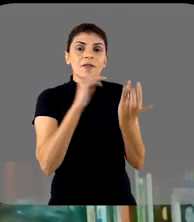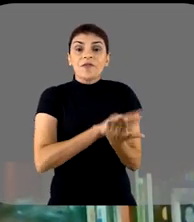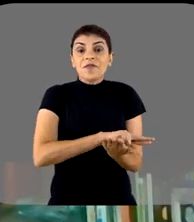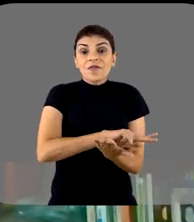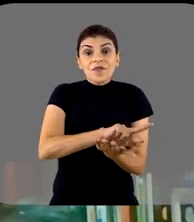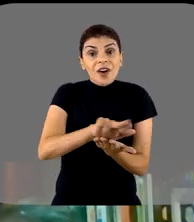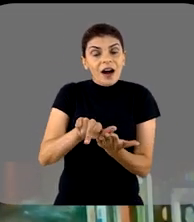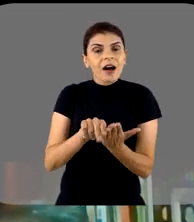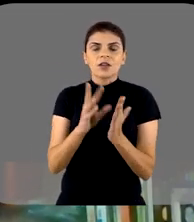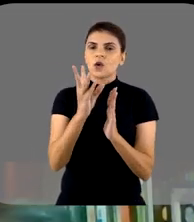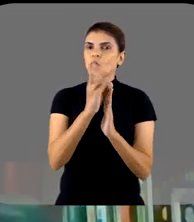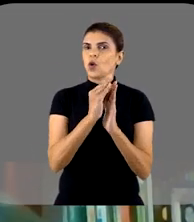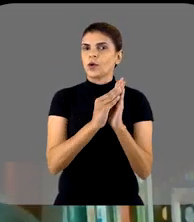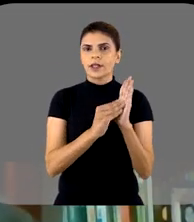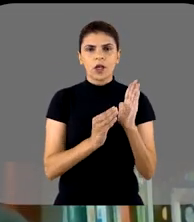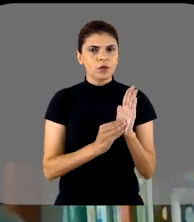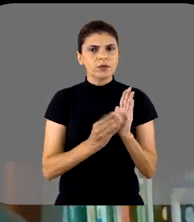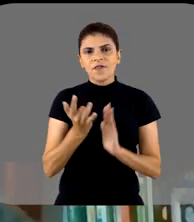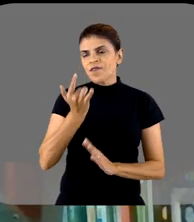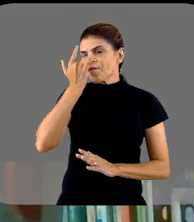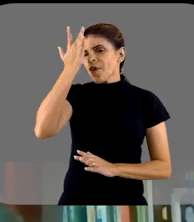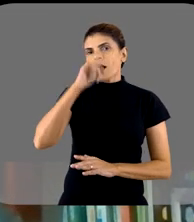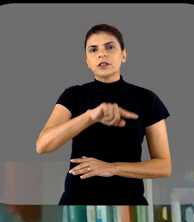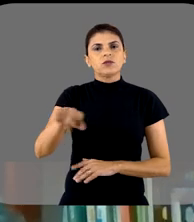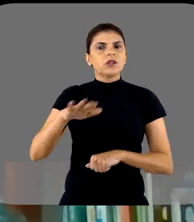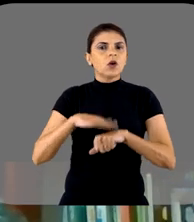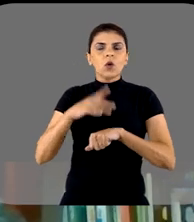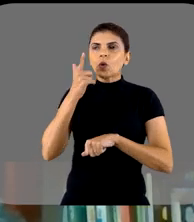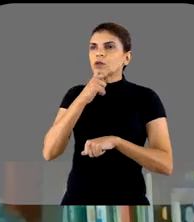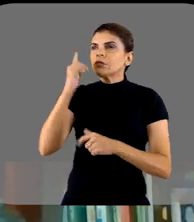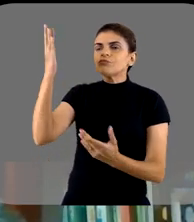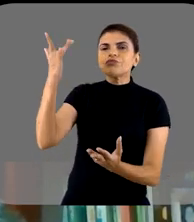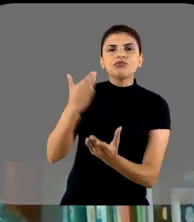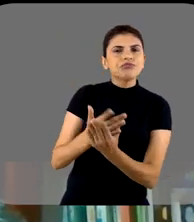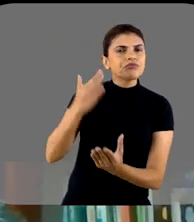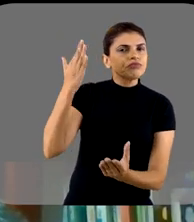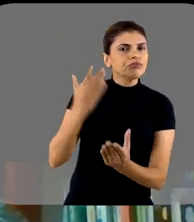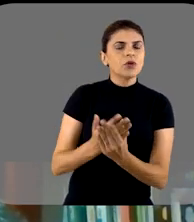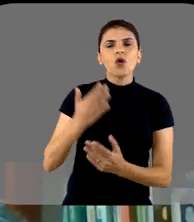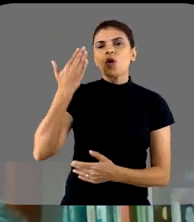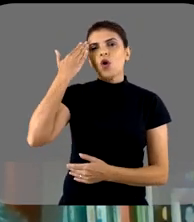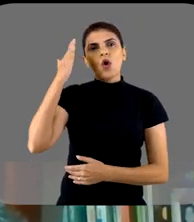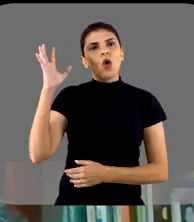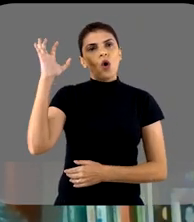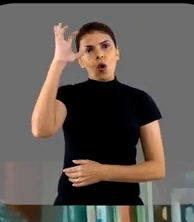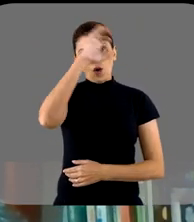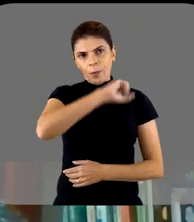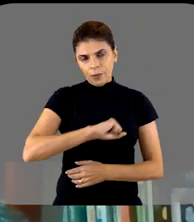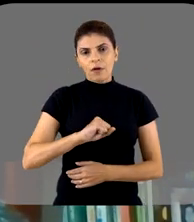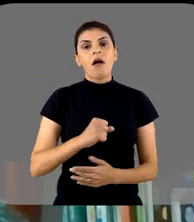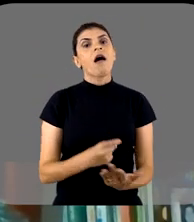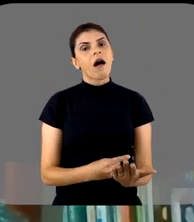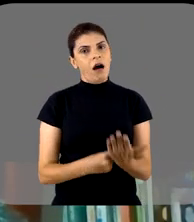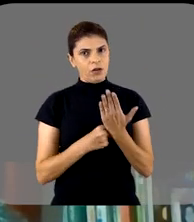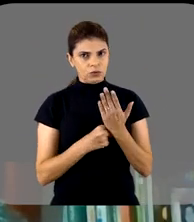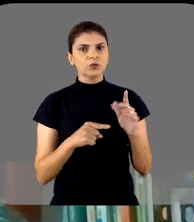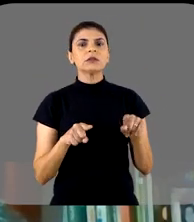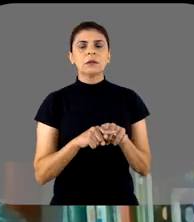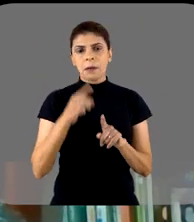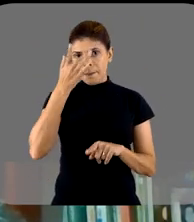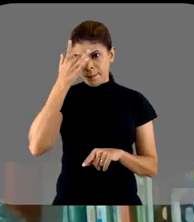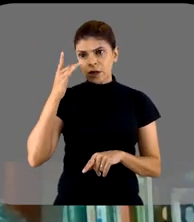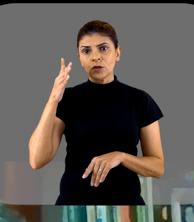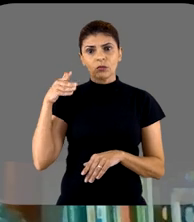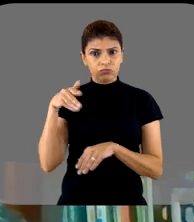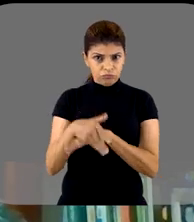diversos conteúdos de fácil obtenção e de fácil compreensão que vão ajudar